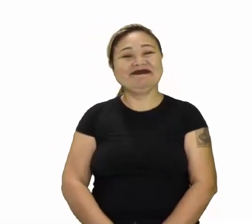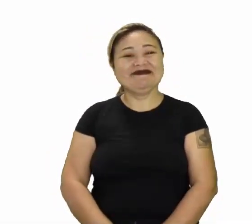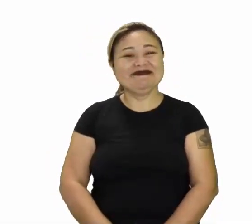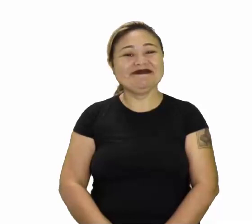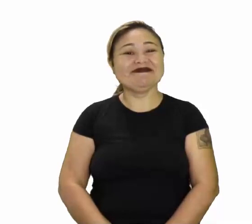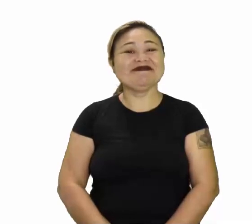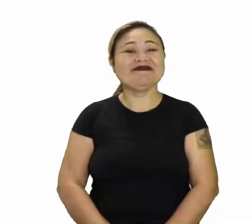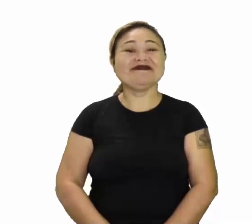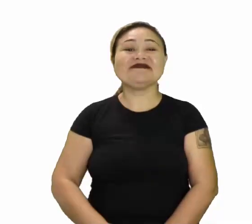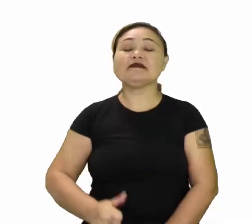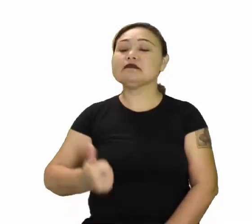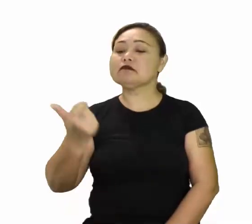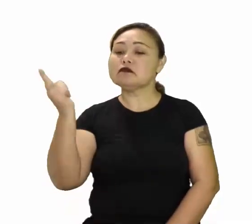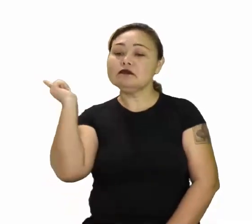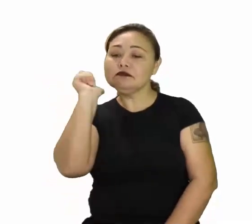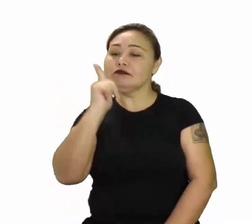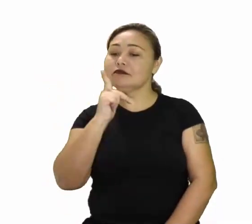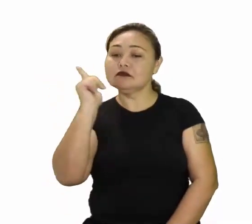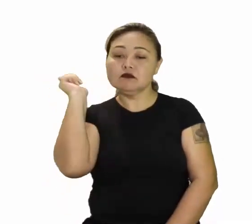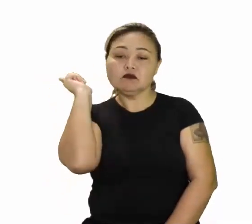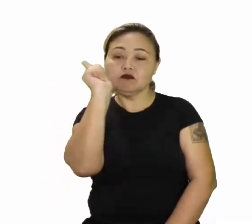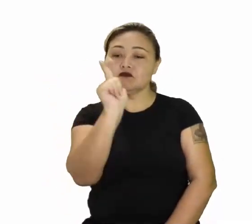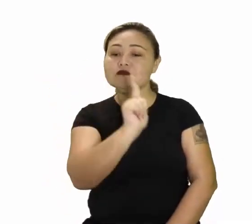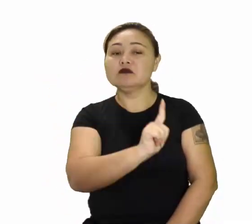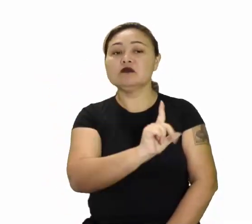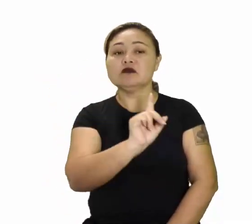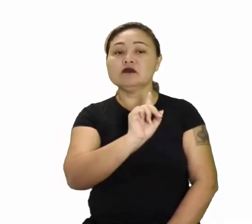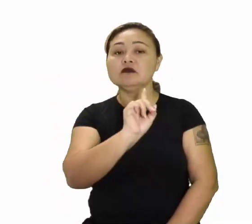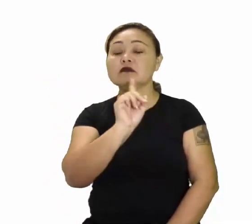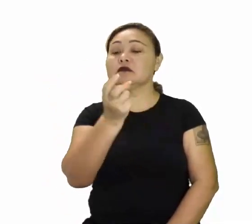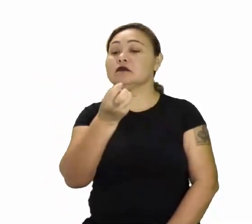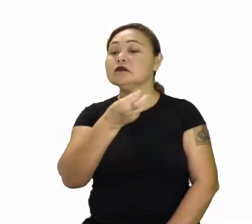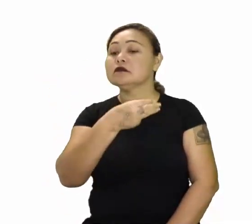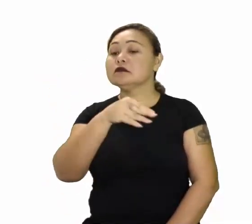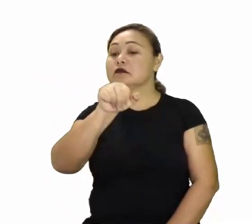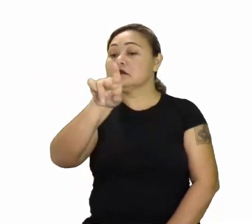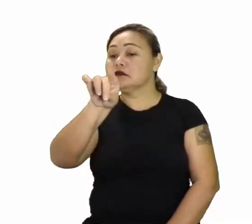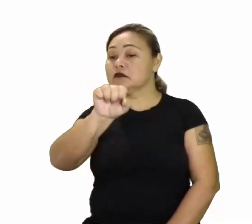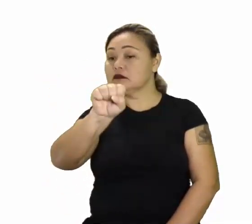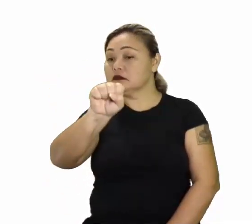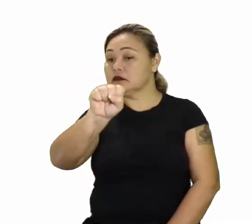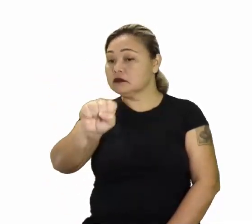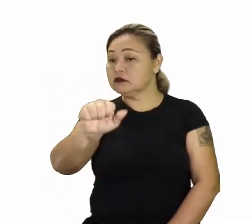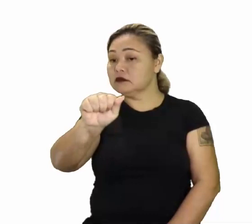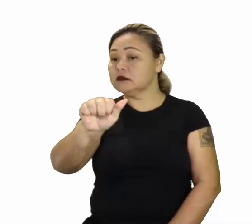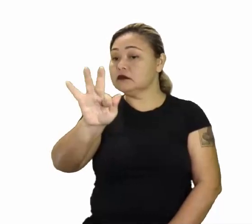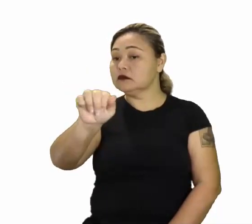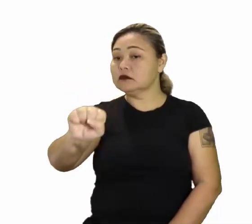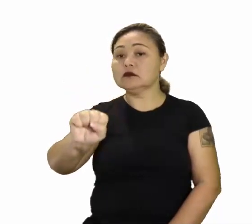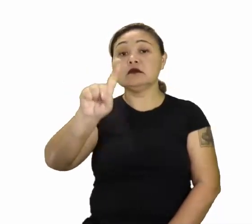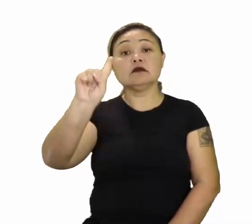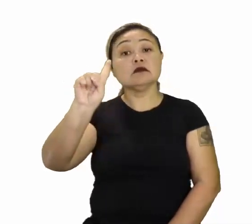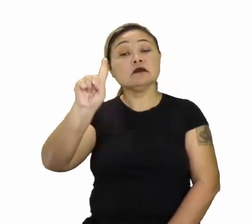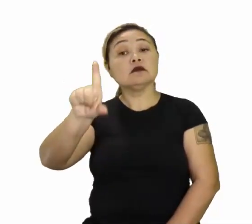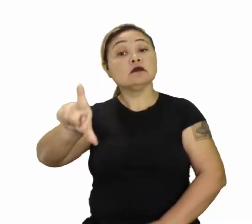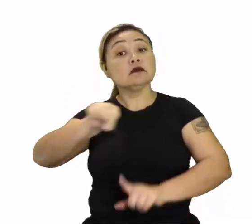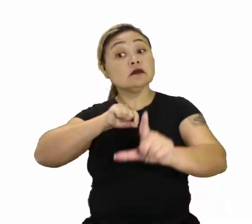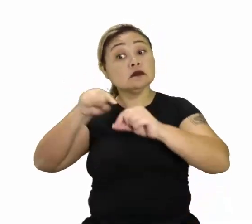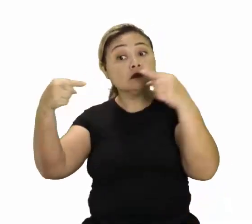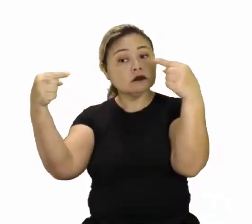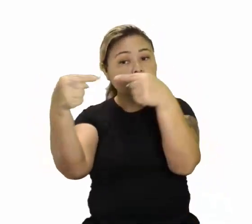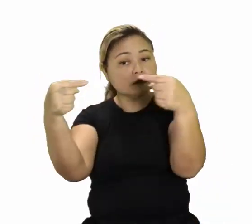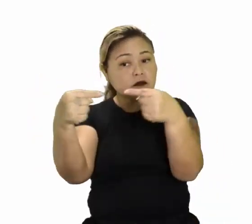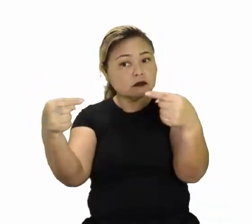O êxito do modelo SAFs escolhidos depende da correta